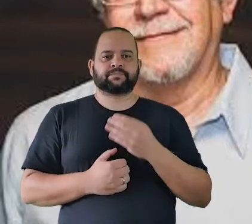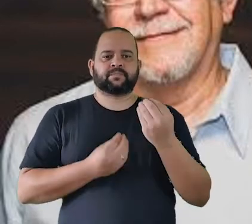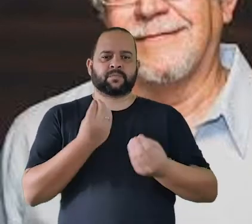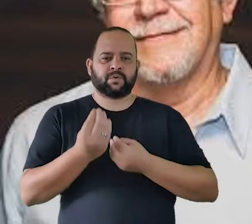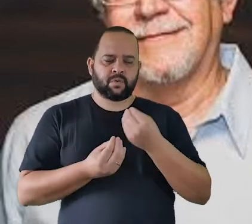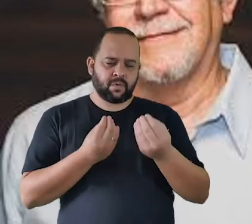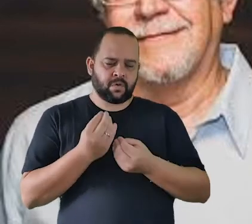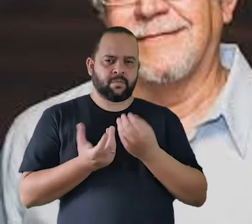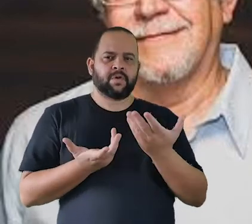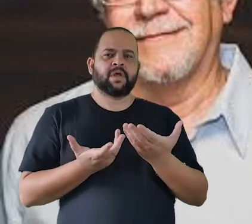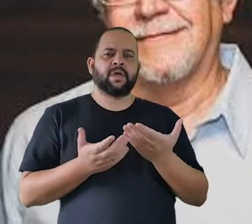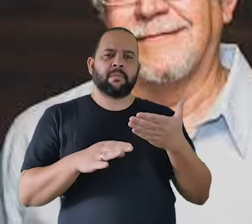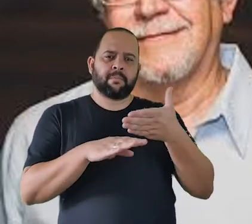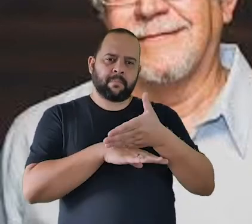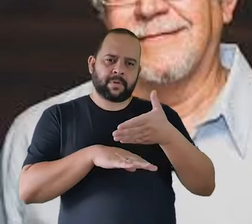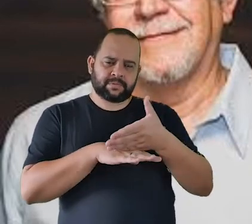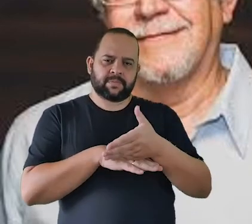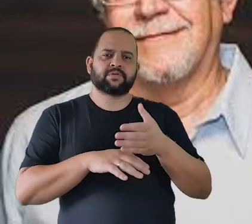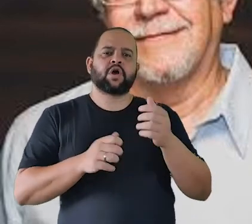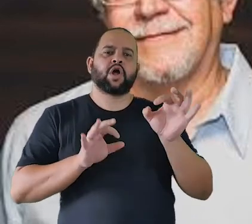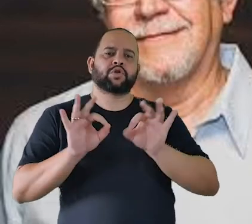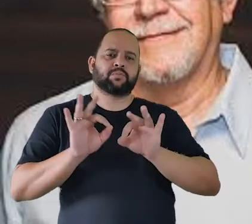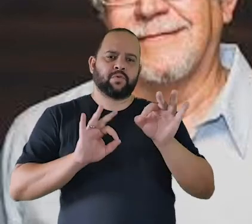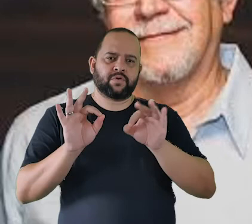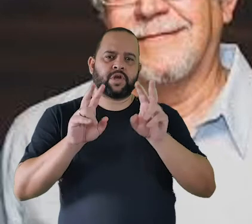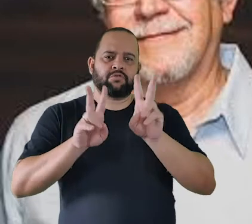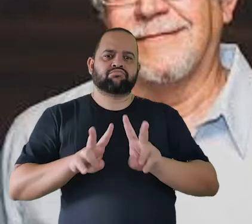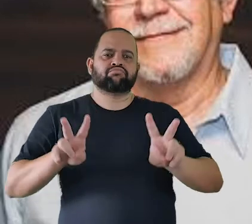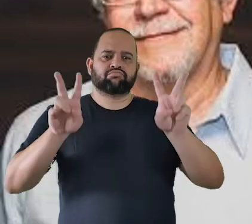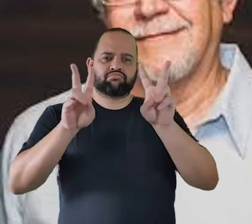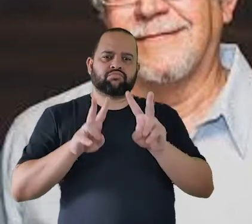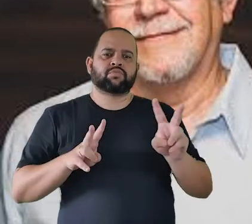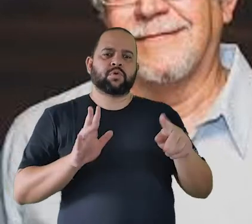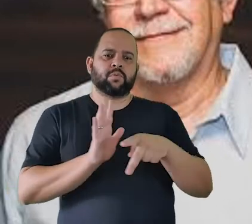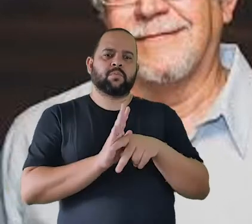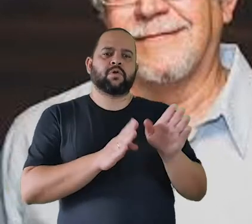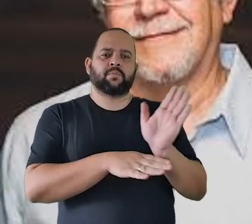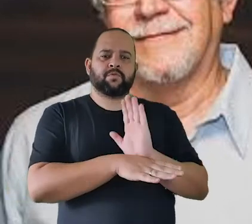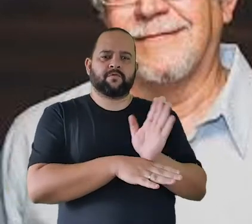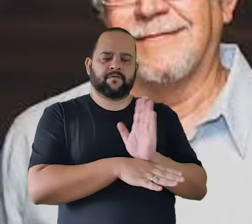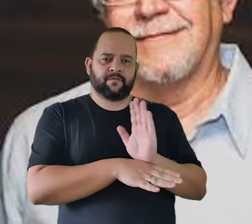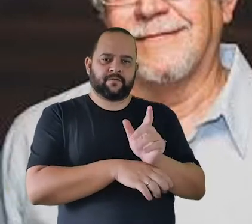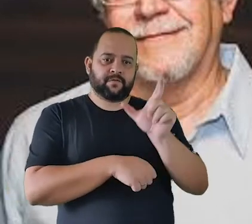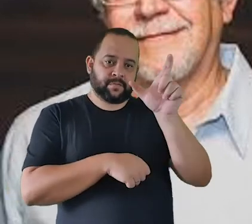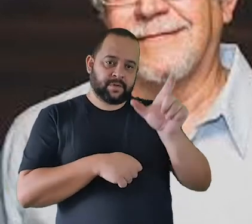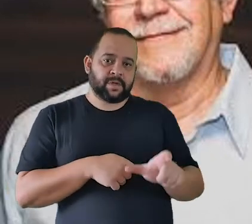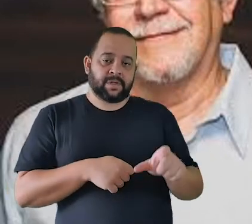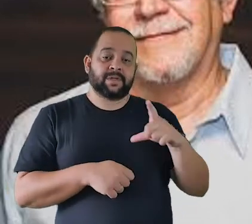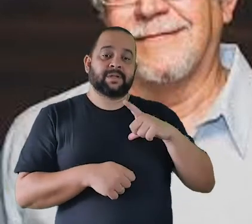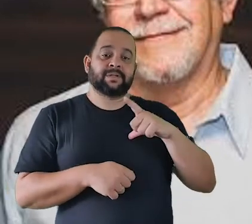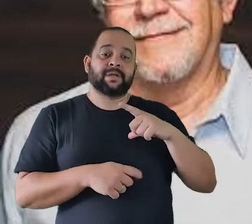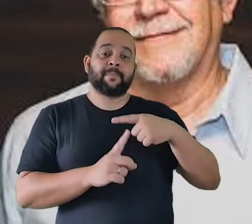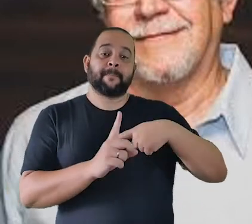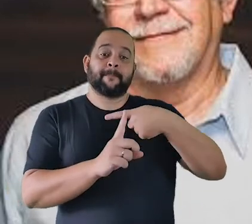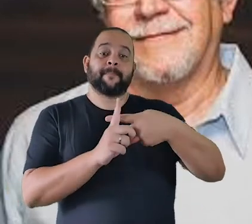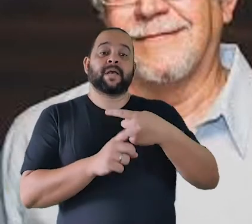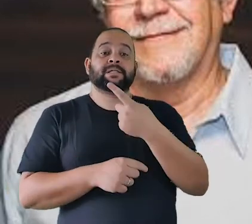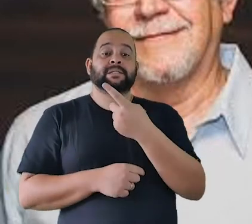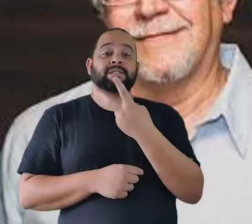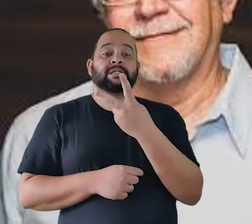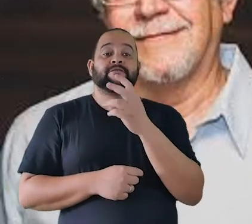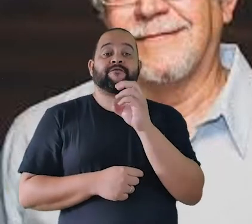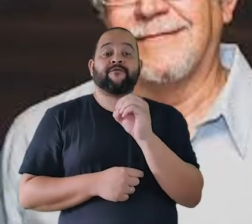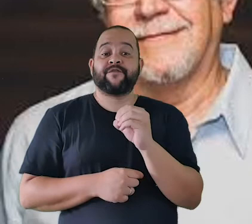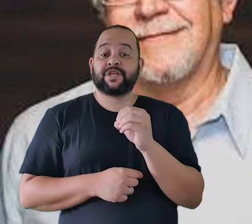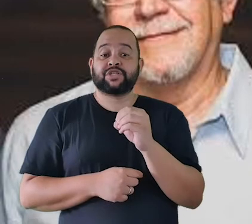colaborador de projetos audiovisuais como trilheiro de filmes o Alexandre tem mais de 120 trilhas sonoras